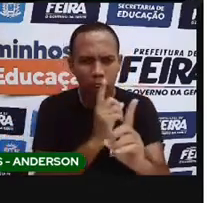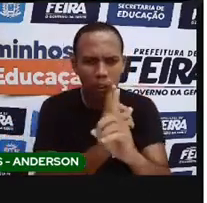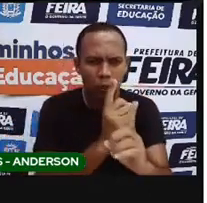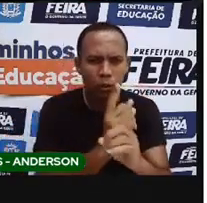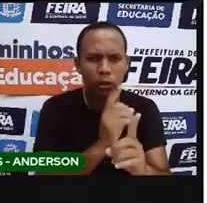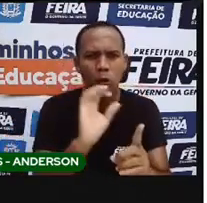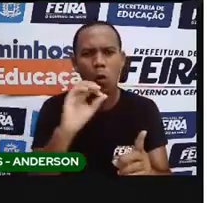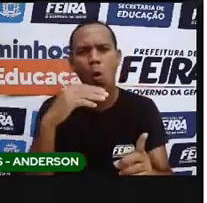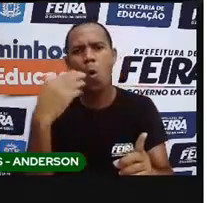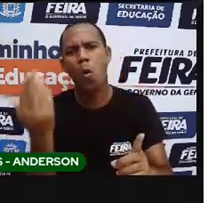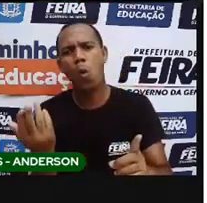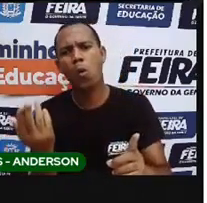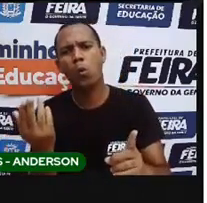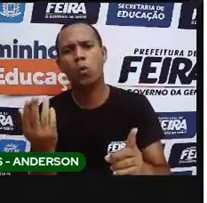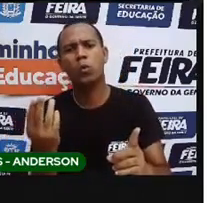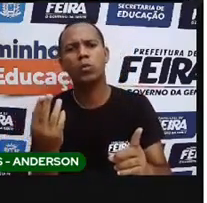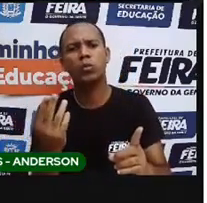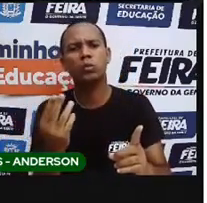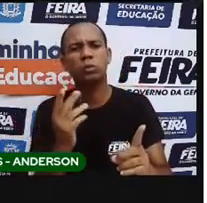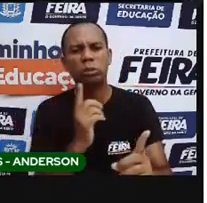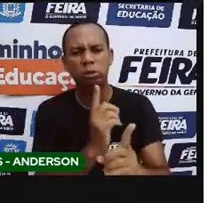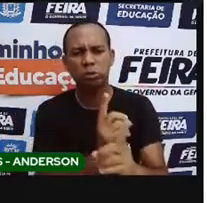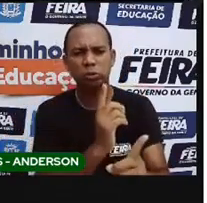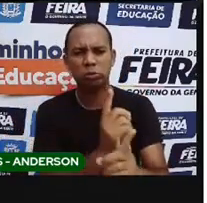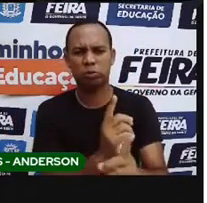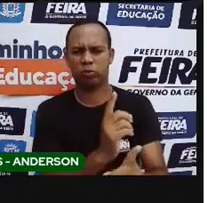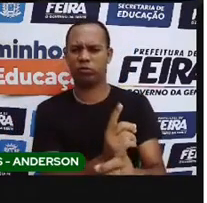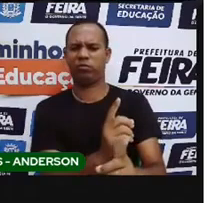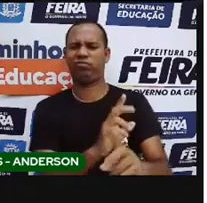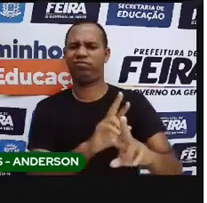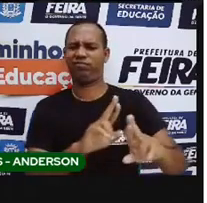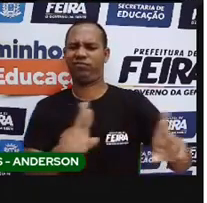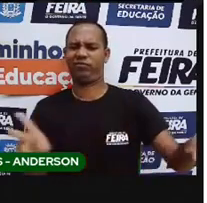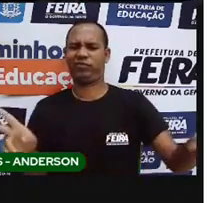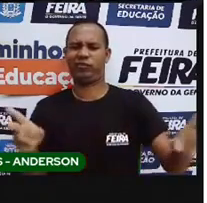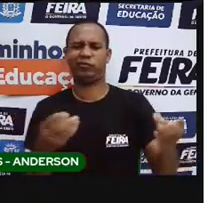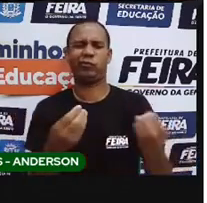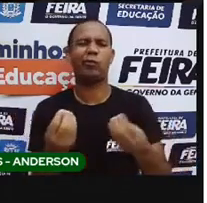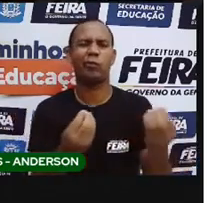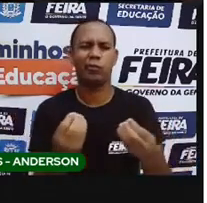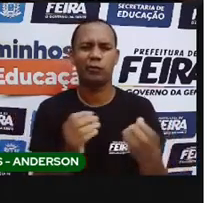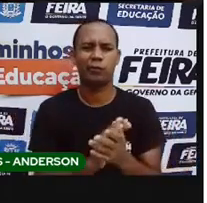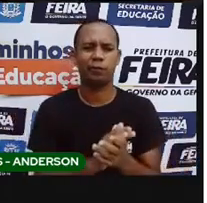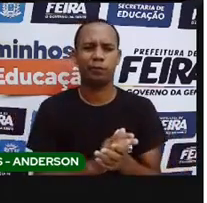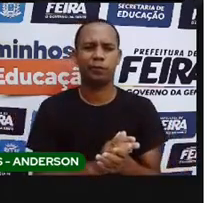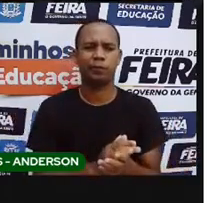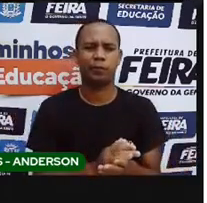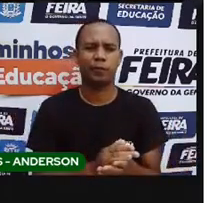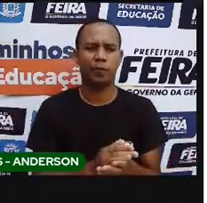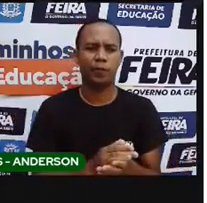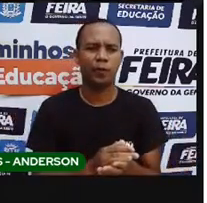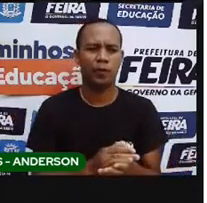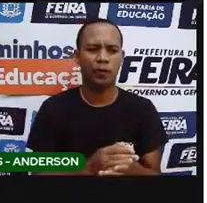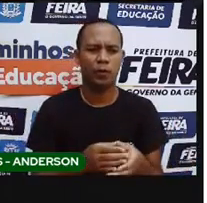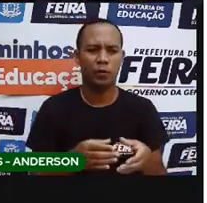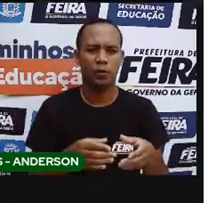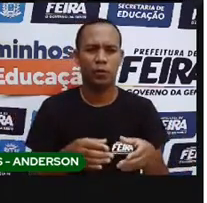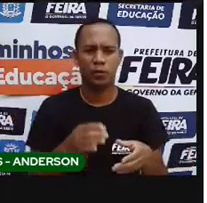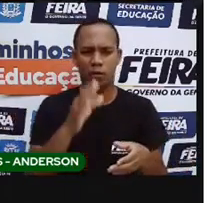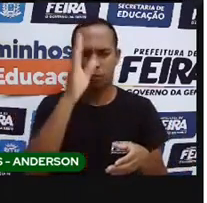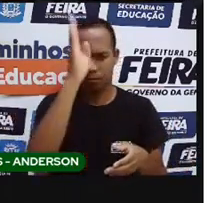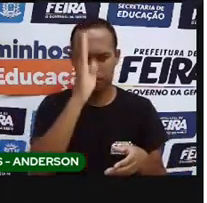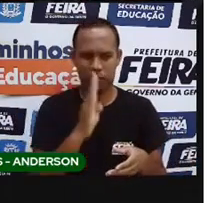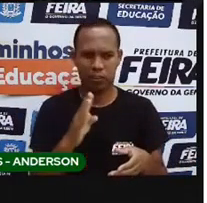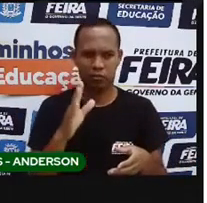ou um desencontro de culturas. Por que a própria está falando desse encontro de culturas? Os indígenas, eles moravam aqui no Brasil,